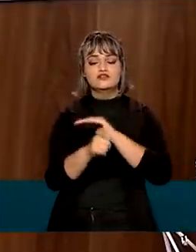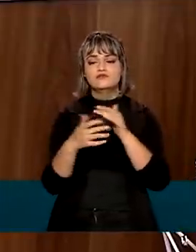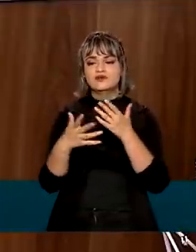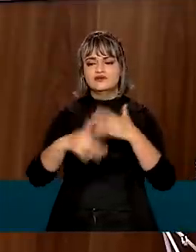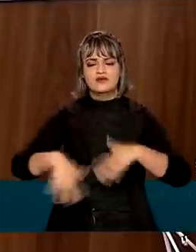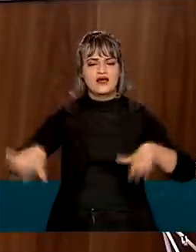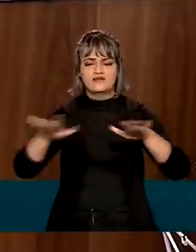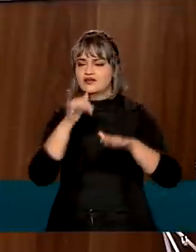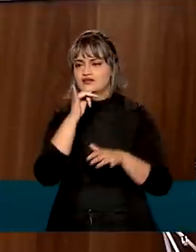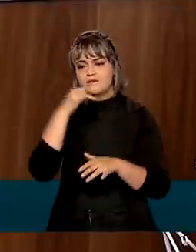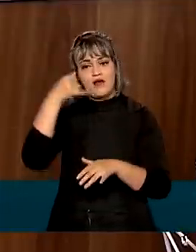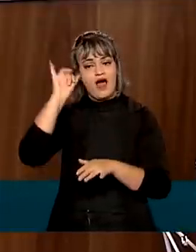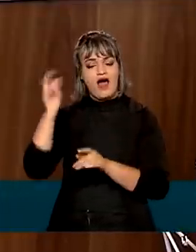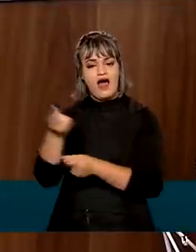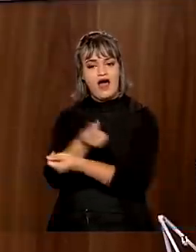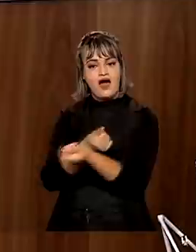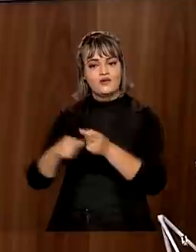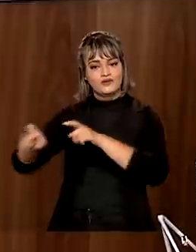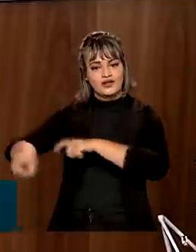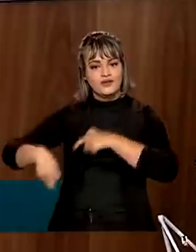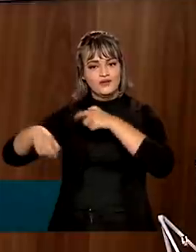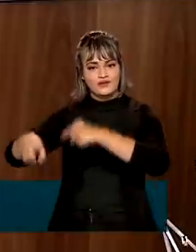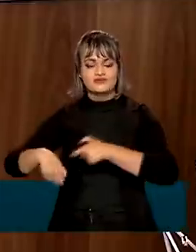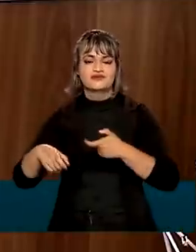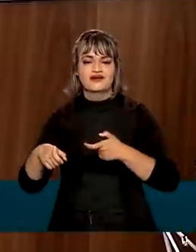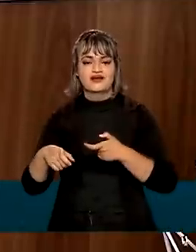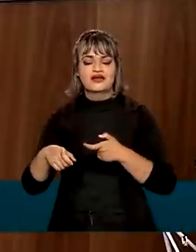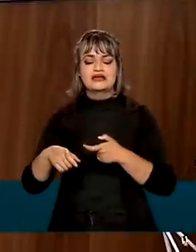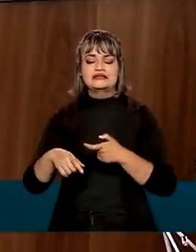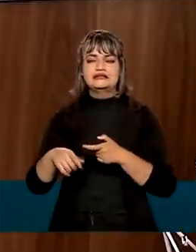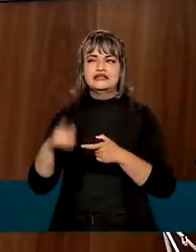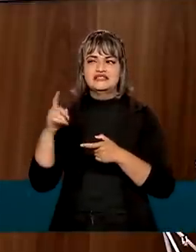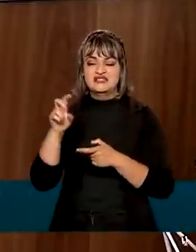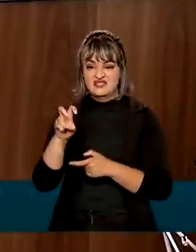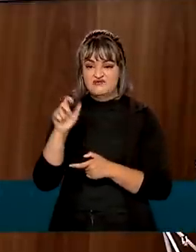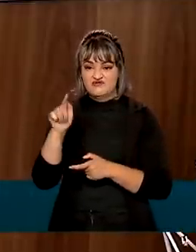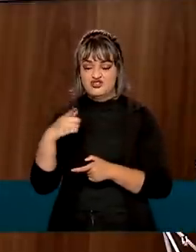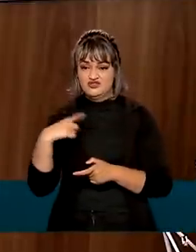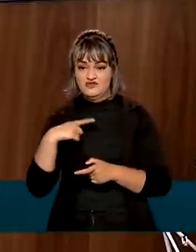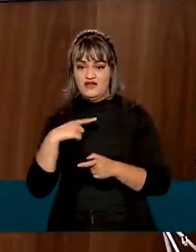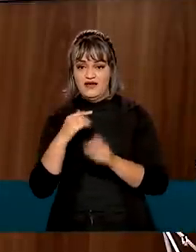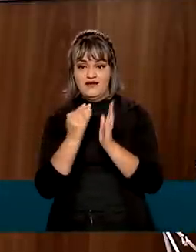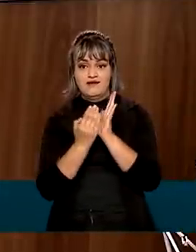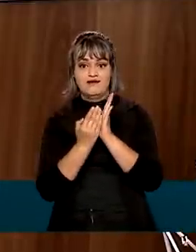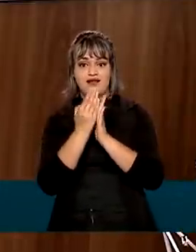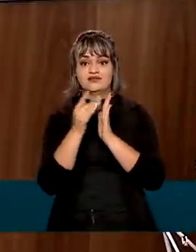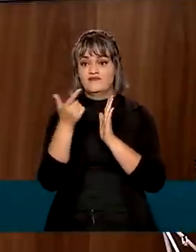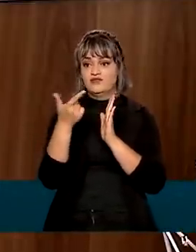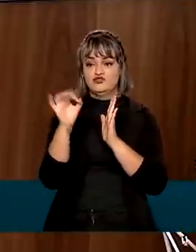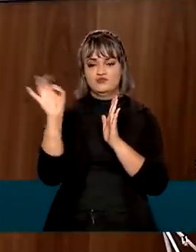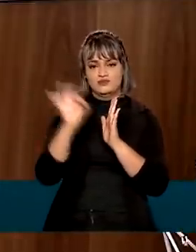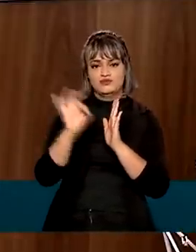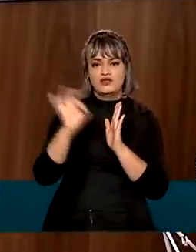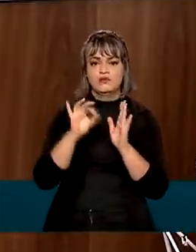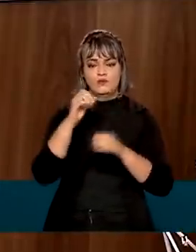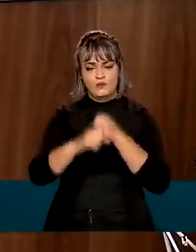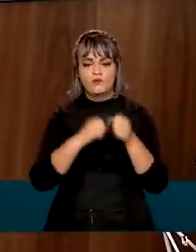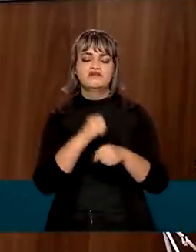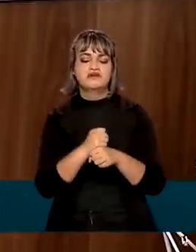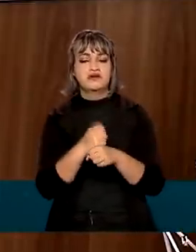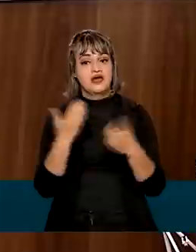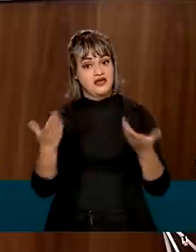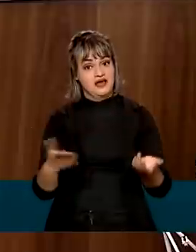agronegócio, por exemplo, com o 5G tem estudos que ele cresce até 20% ao ano. O agronegócio brasileiro vai